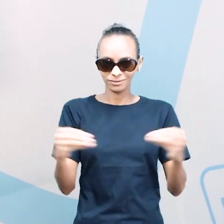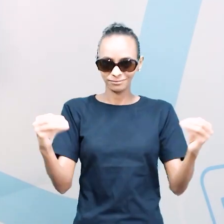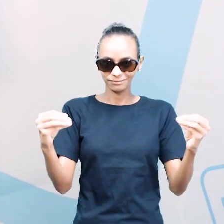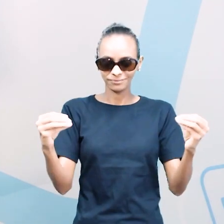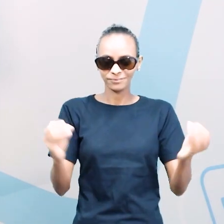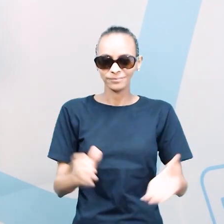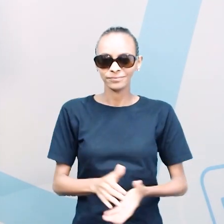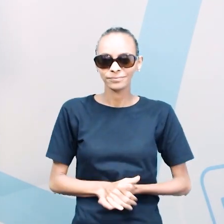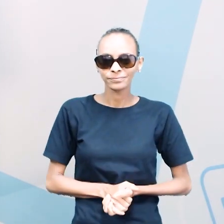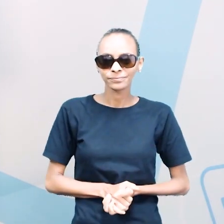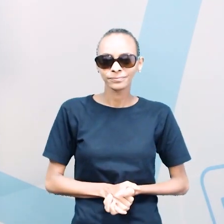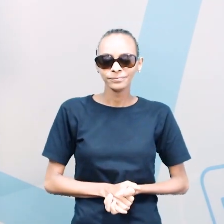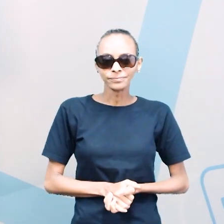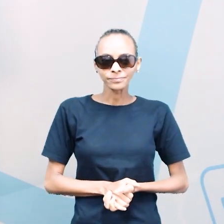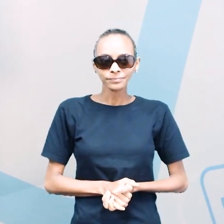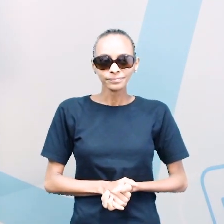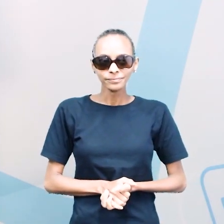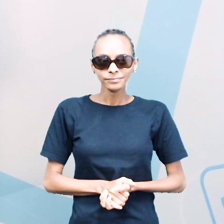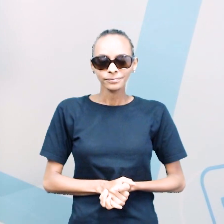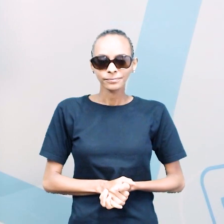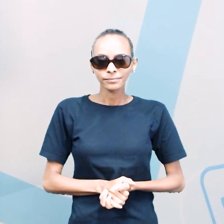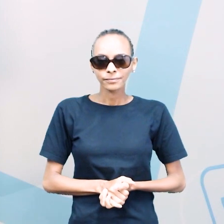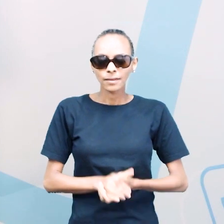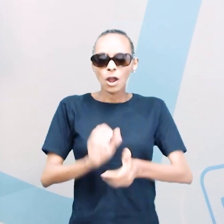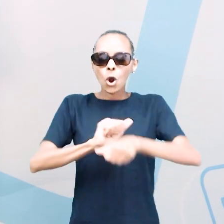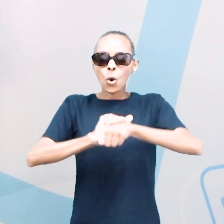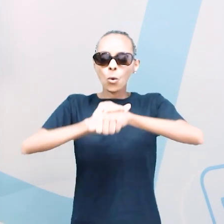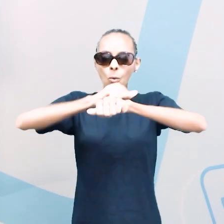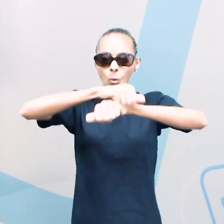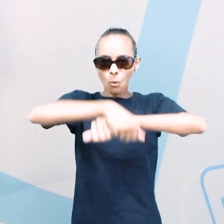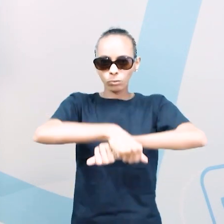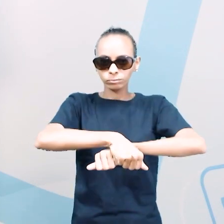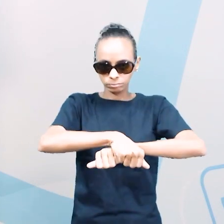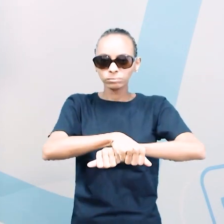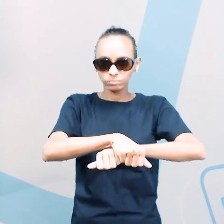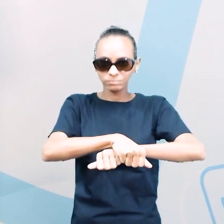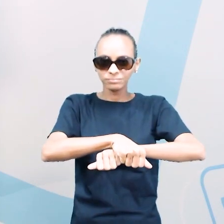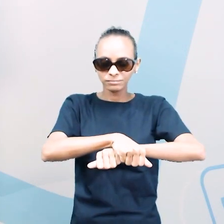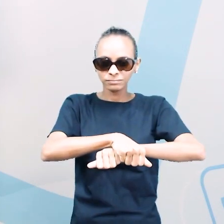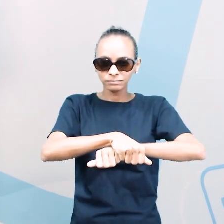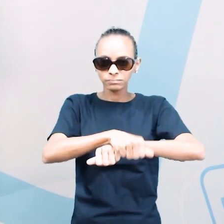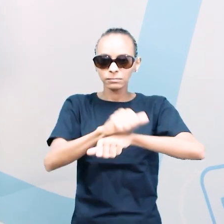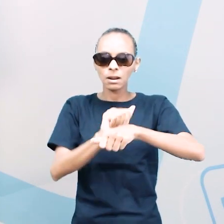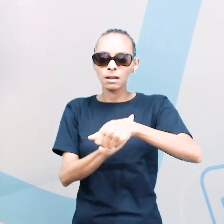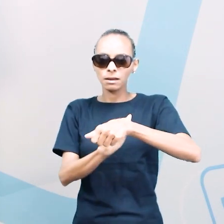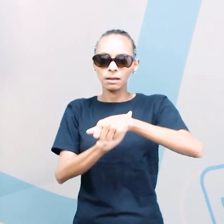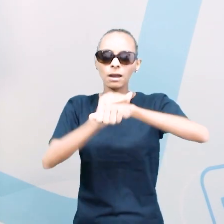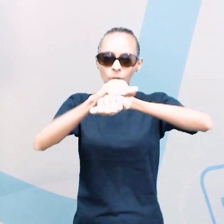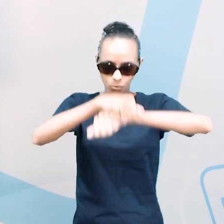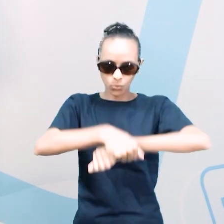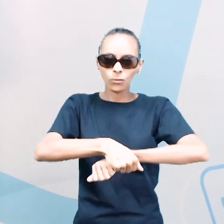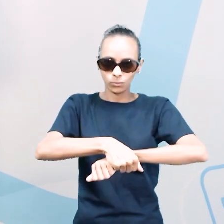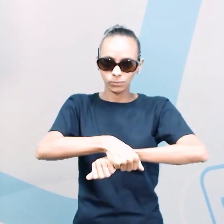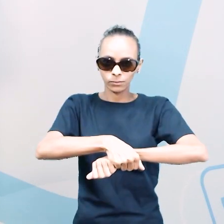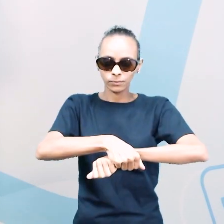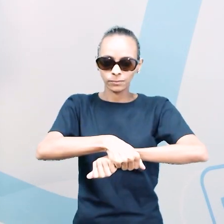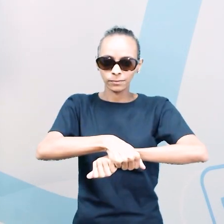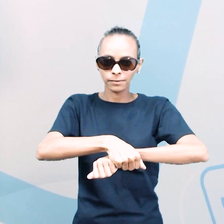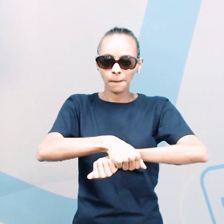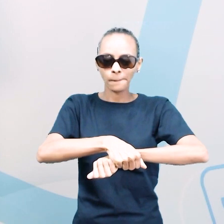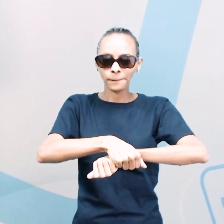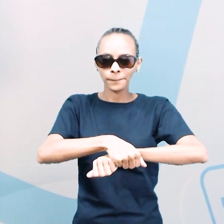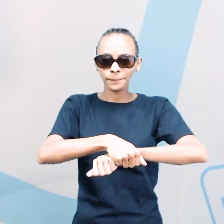Leather. Mais uma vez. Leather. Novamente.